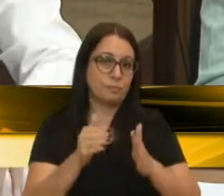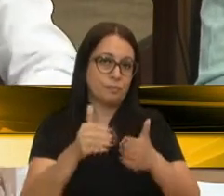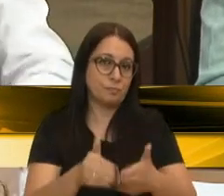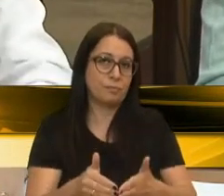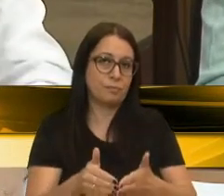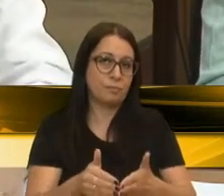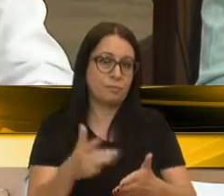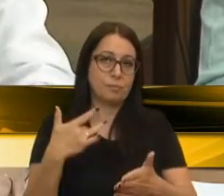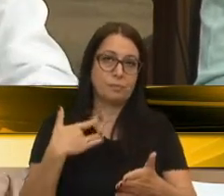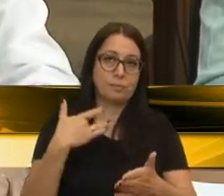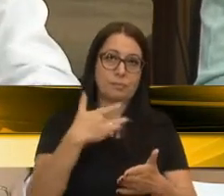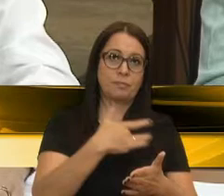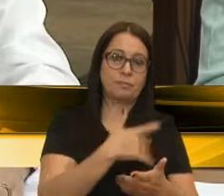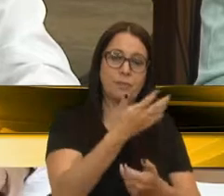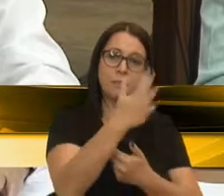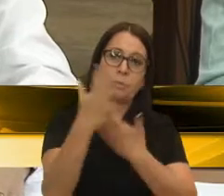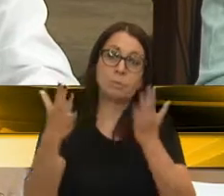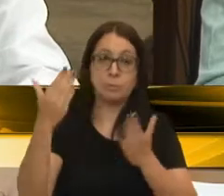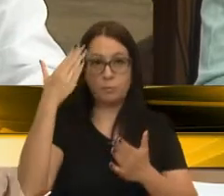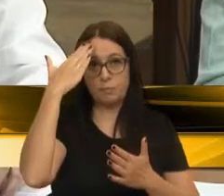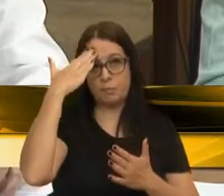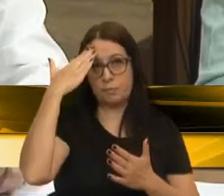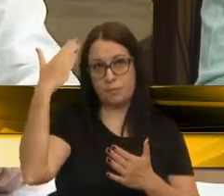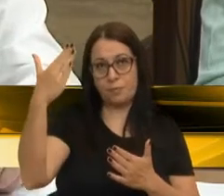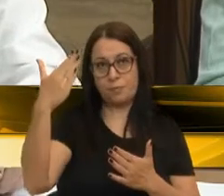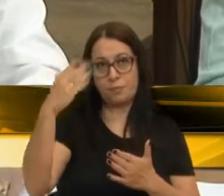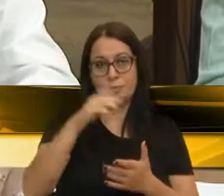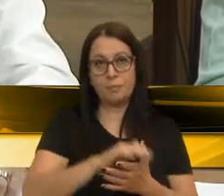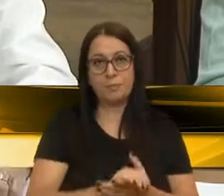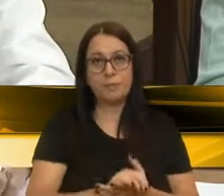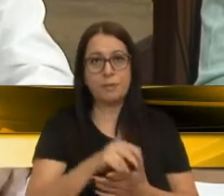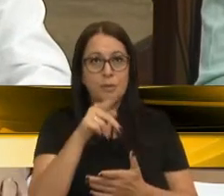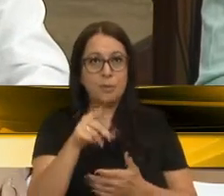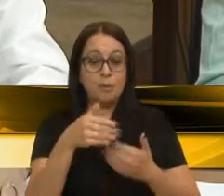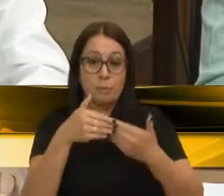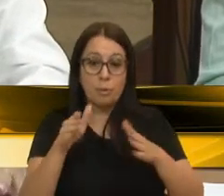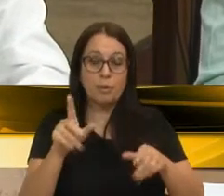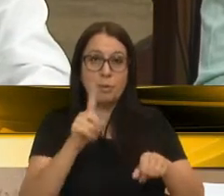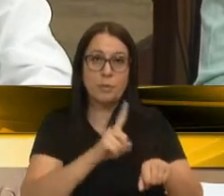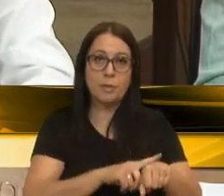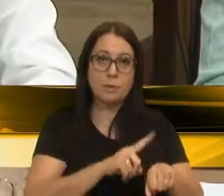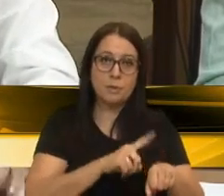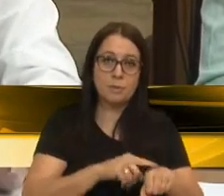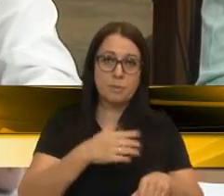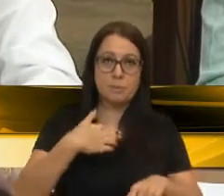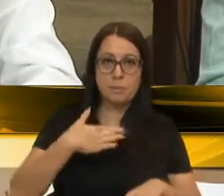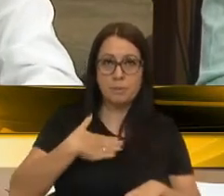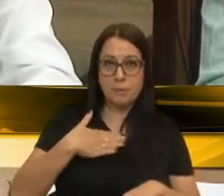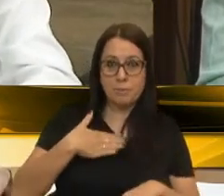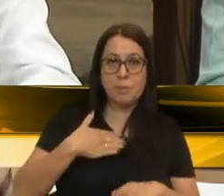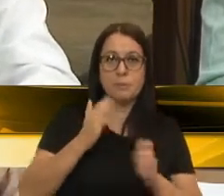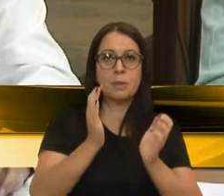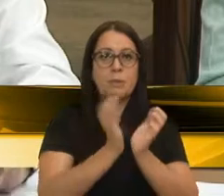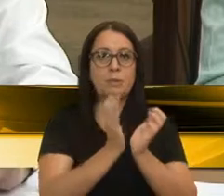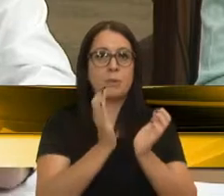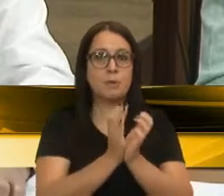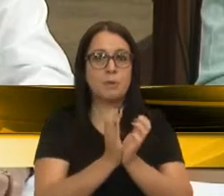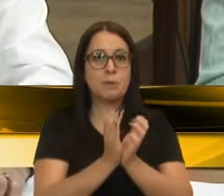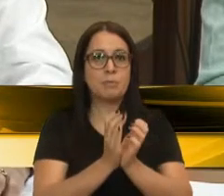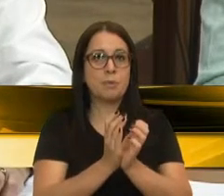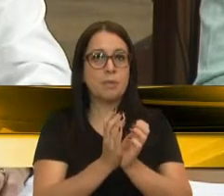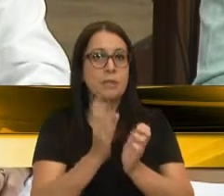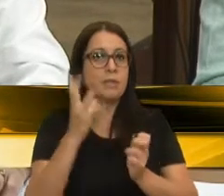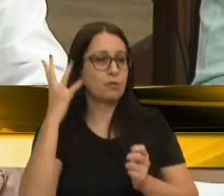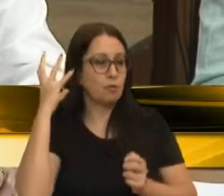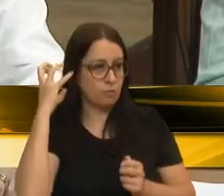Saúde e Meio Ambiente, quero agradecer a gentileza do senhor ter aberto espaço para mim, para o nosso colega de bancada, vereador